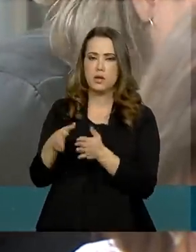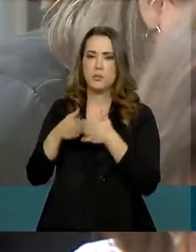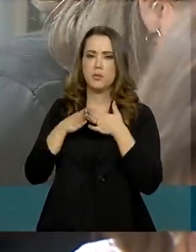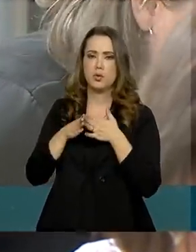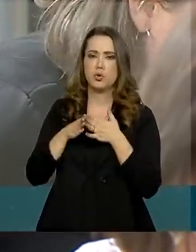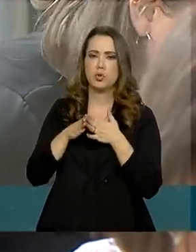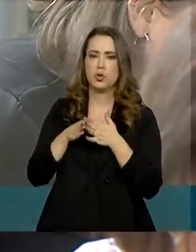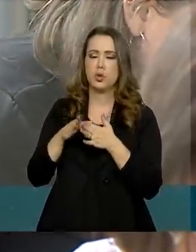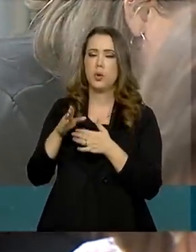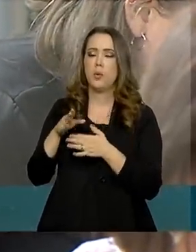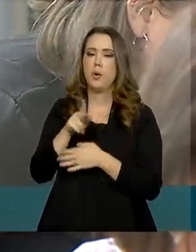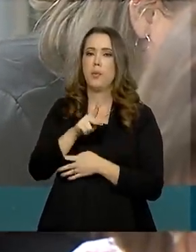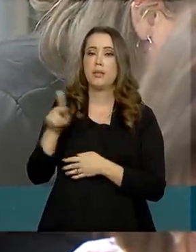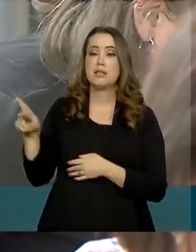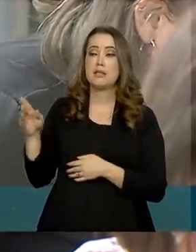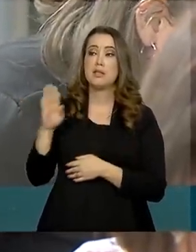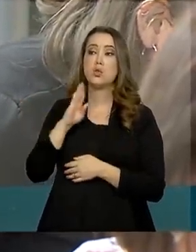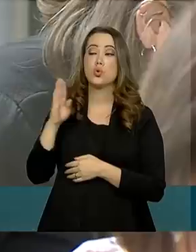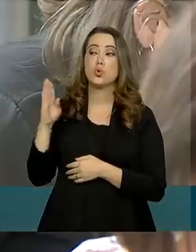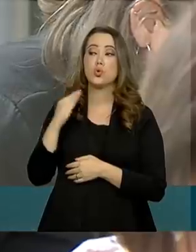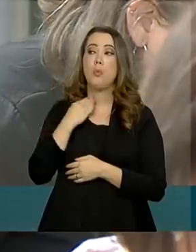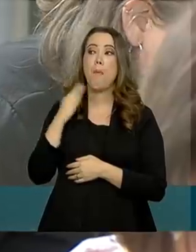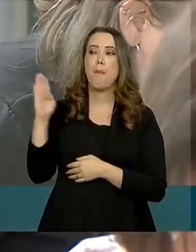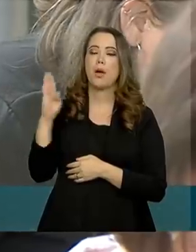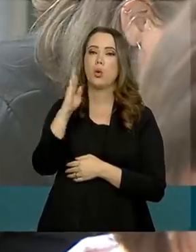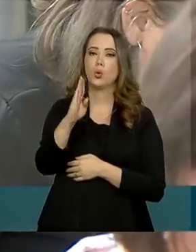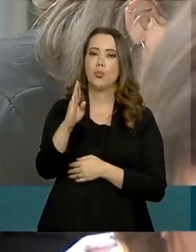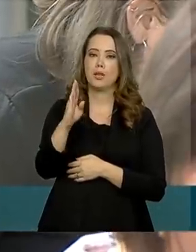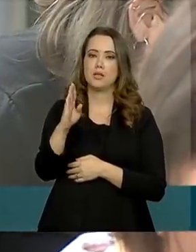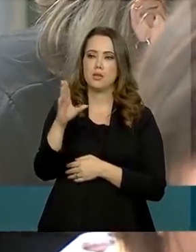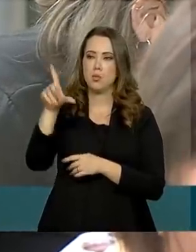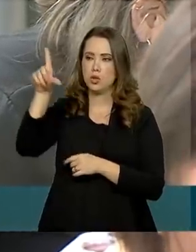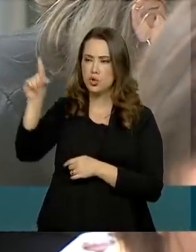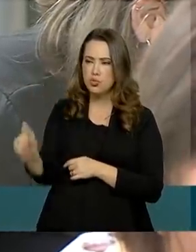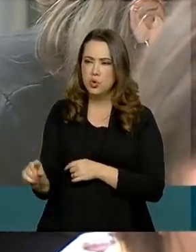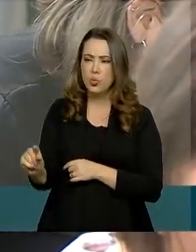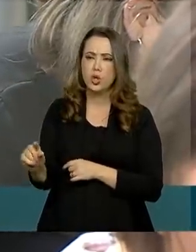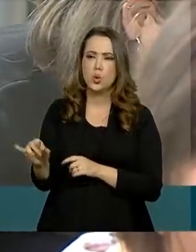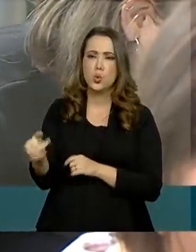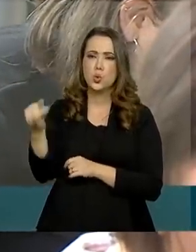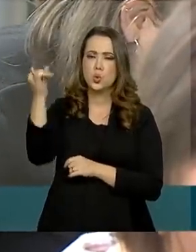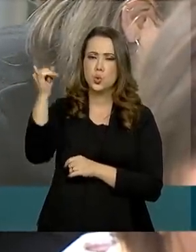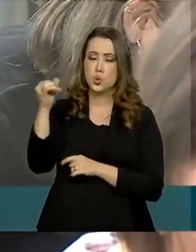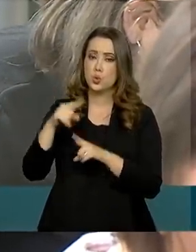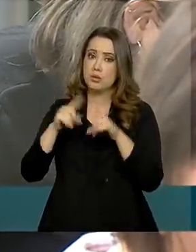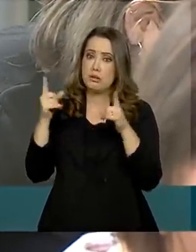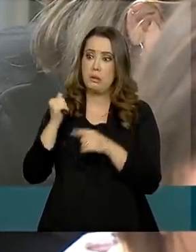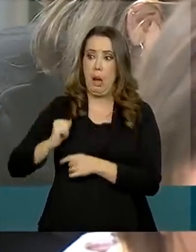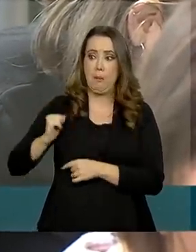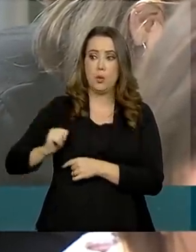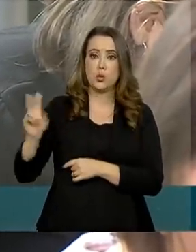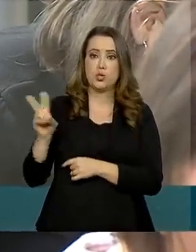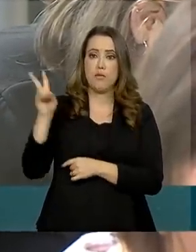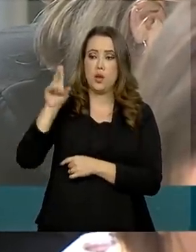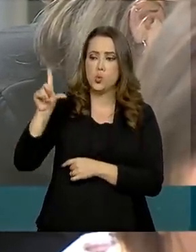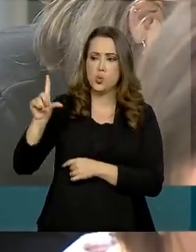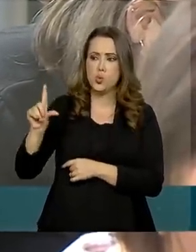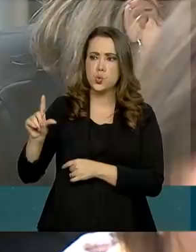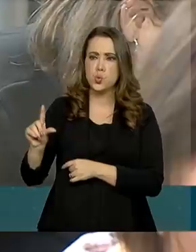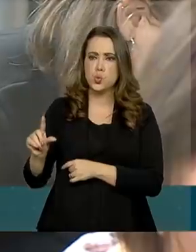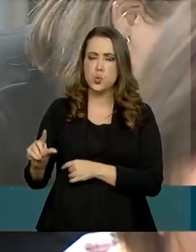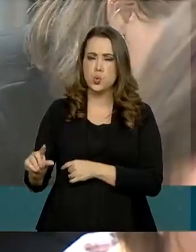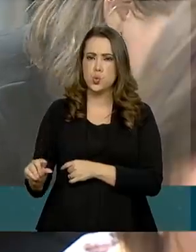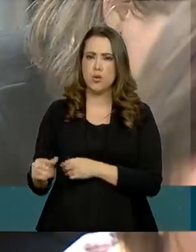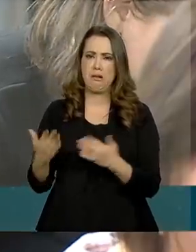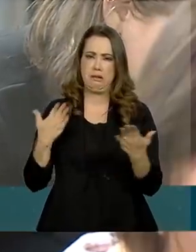redução dos juros ao setor do agronegócio. As ações do banco chegaram a cair, e é uma medida muito semelhante ao que a ex